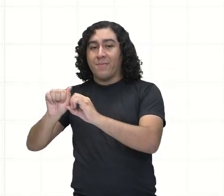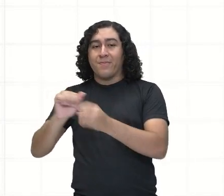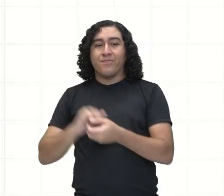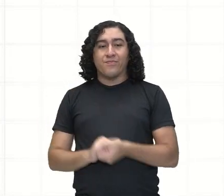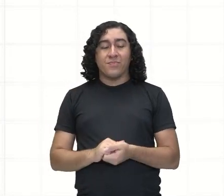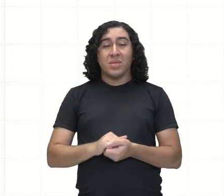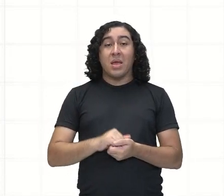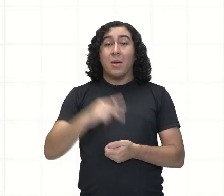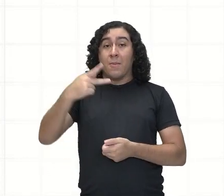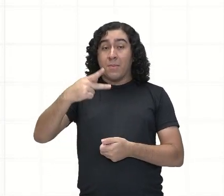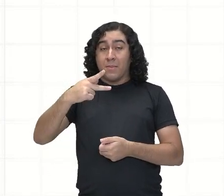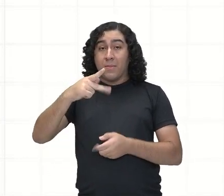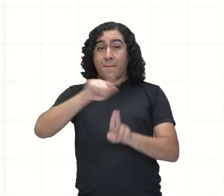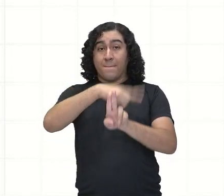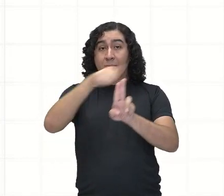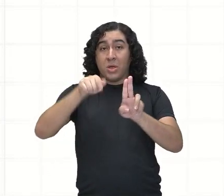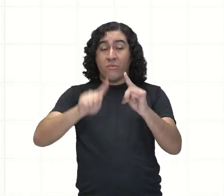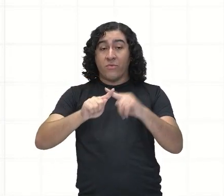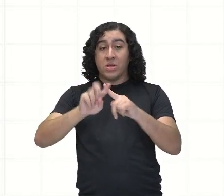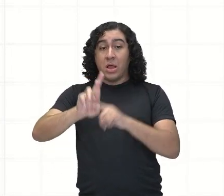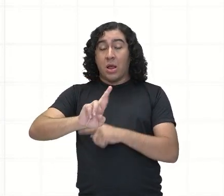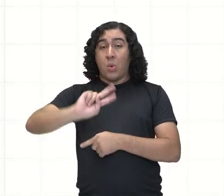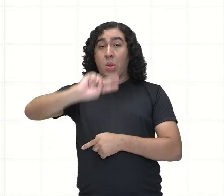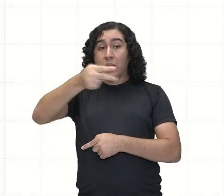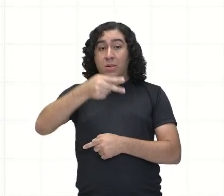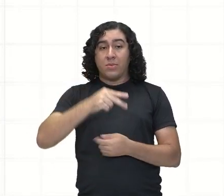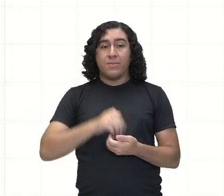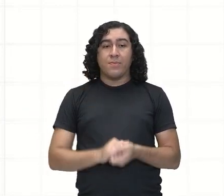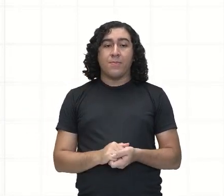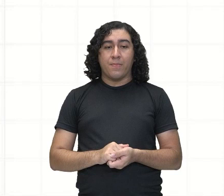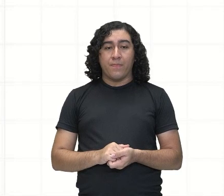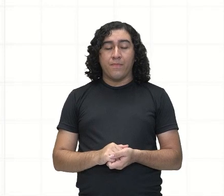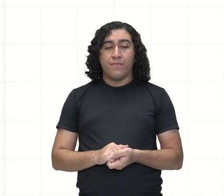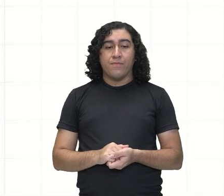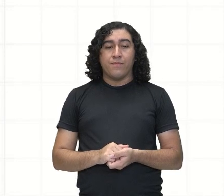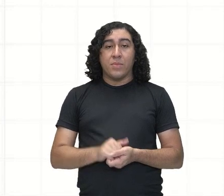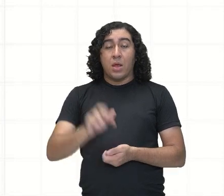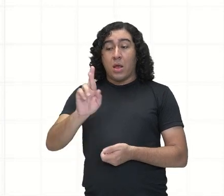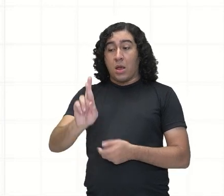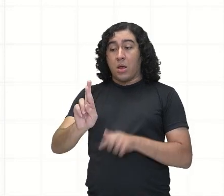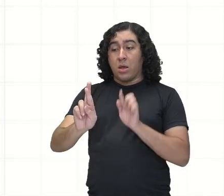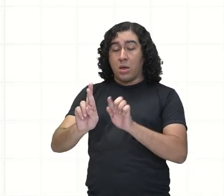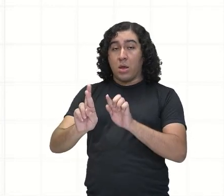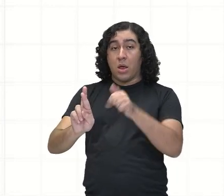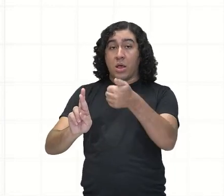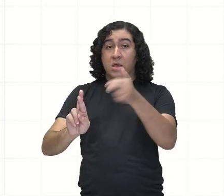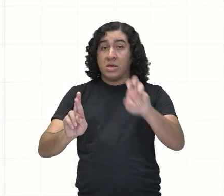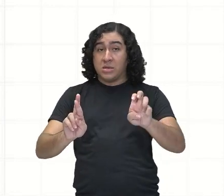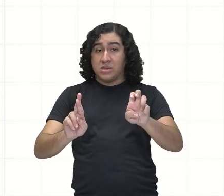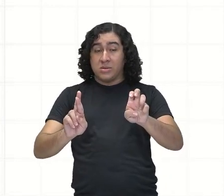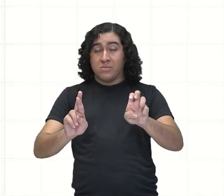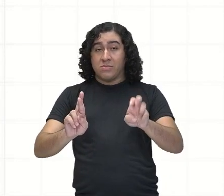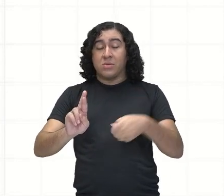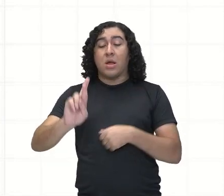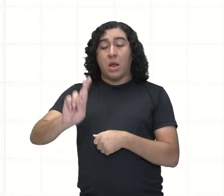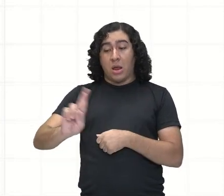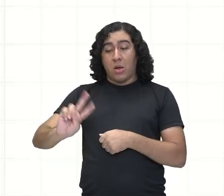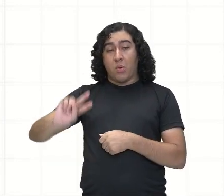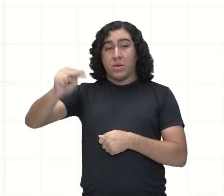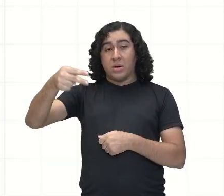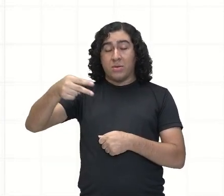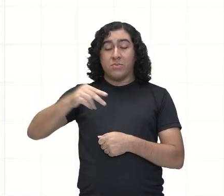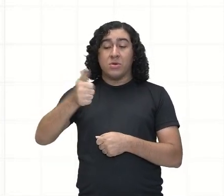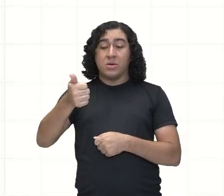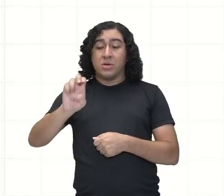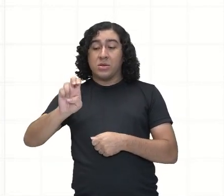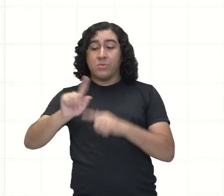Agora, nós já sabemos que o r é quem, né? O r, ó, é 15. r ao quadrado. 15 vezes